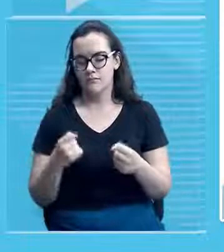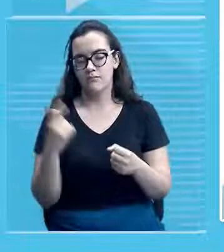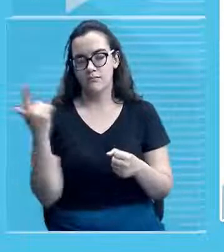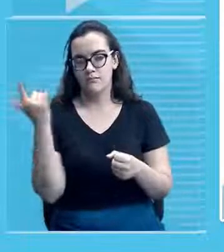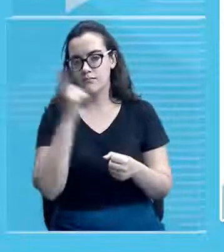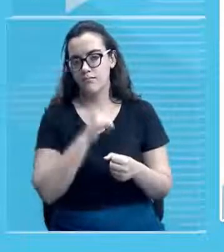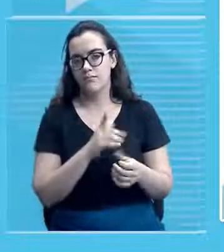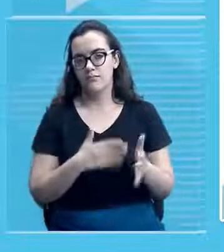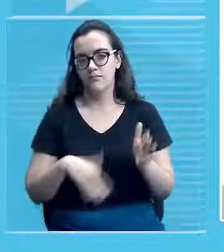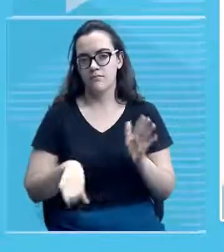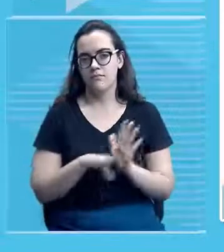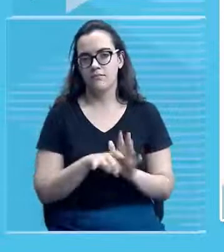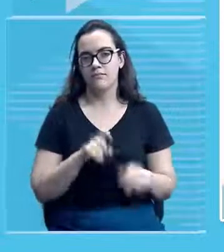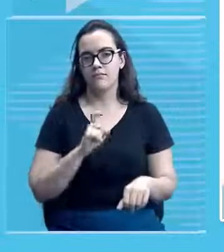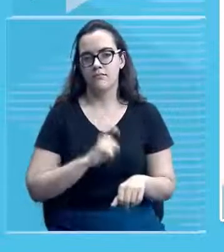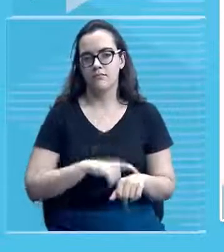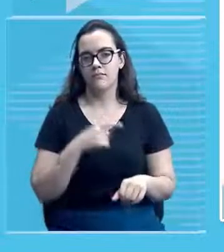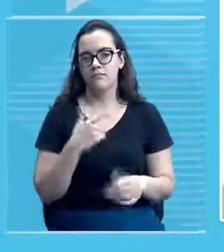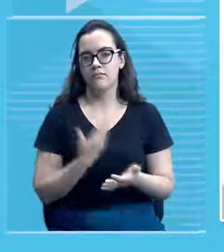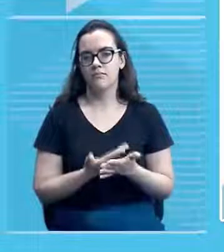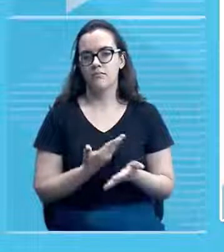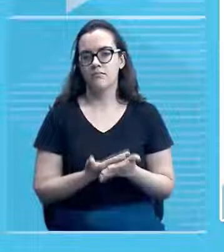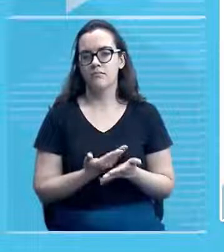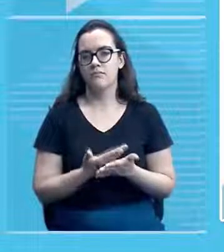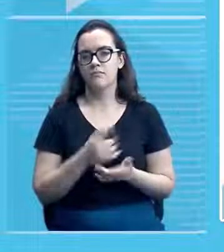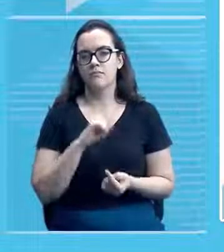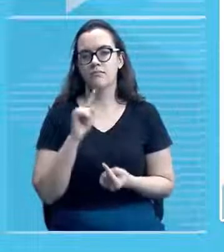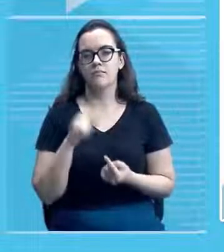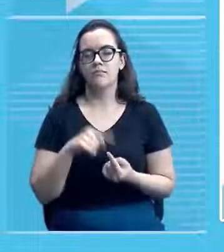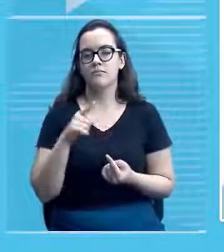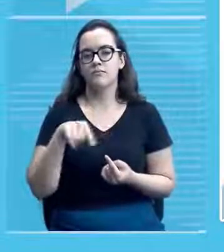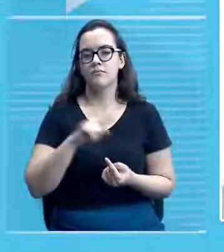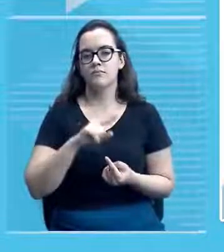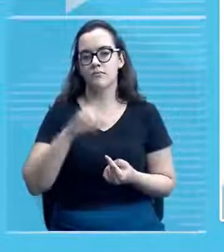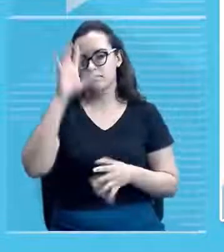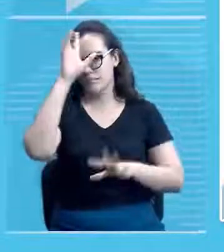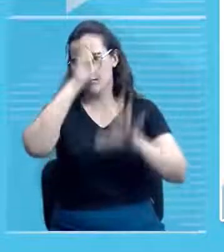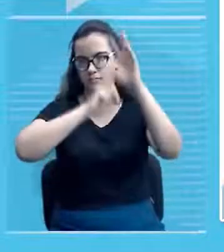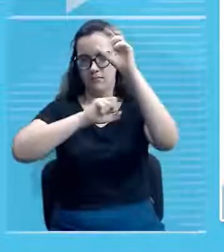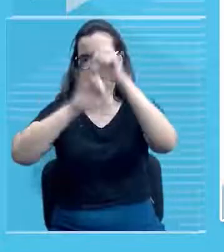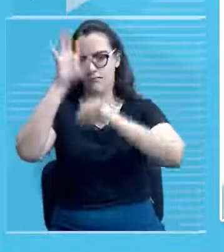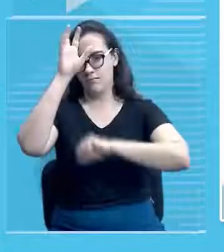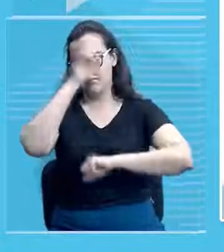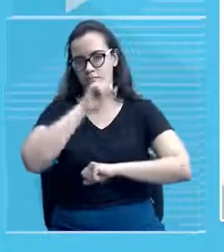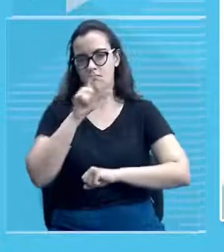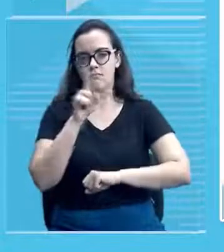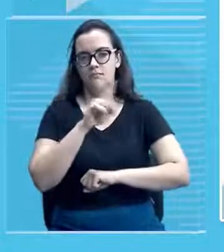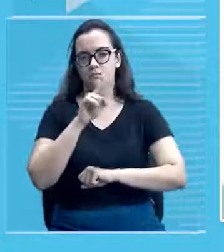entendimento, seu aprendizado comprometido, ok? Então, vamos fazer esse esforço, né? Vamos